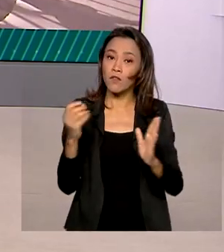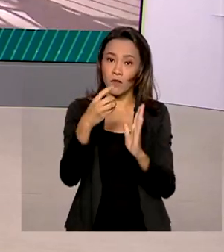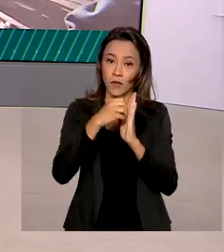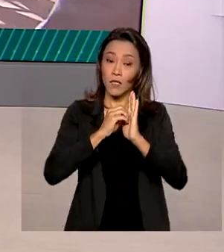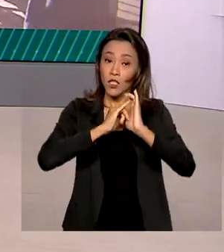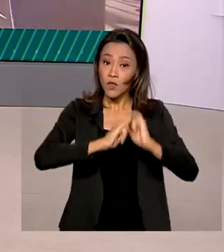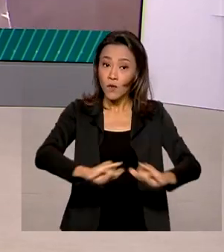União de hoje.